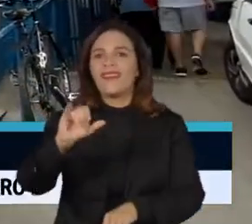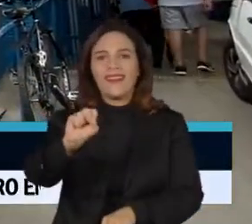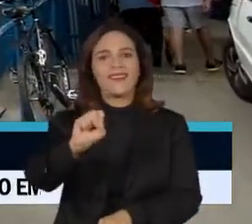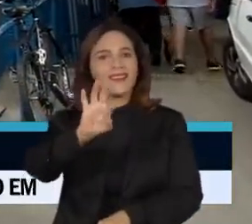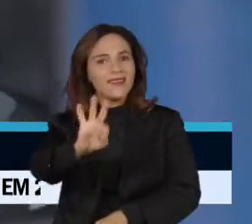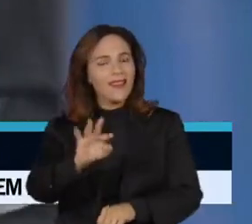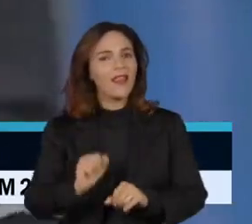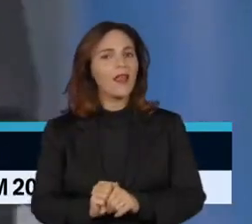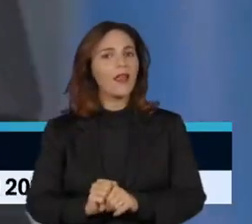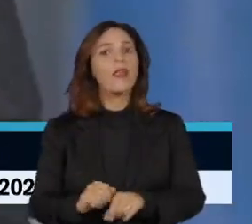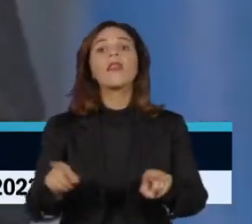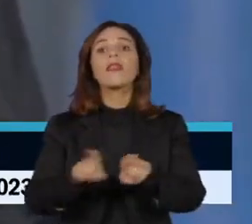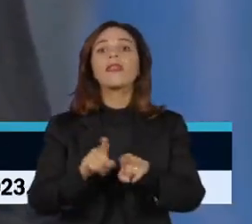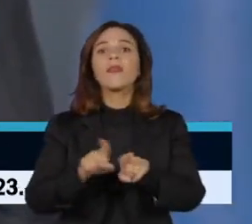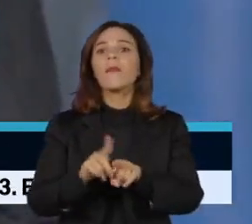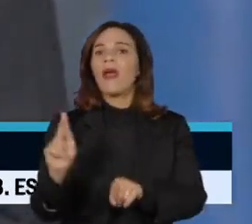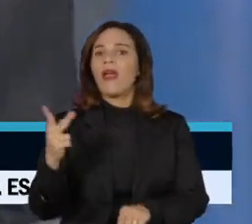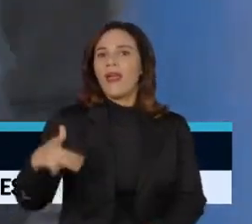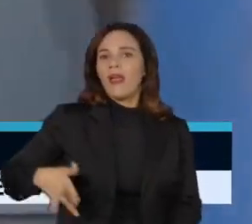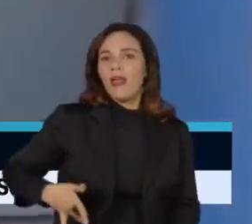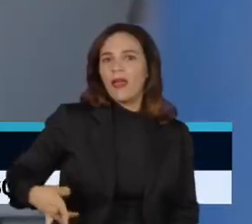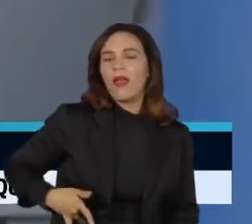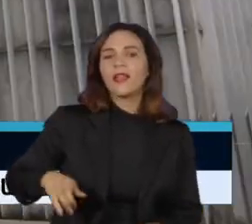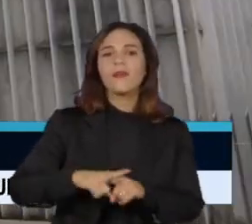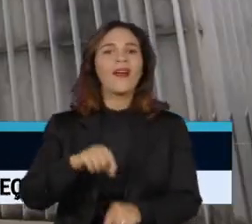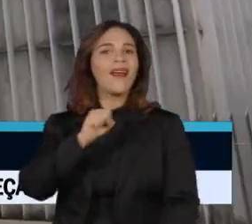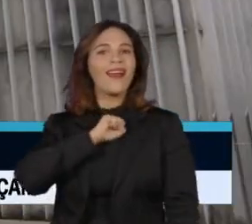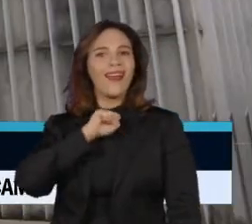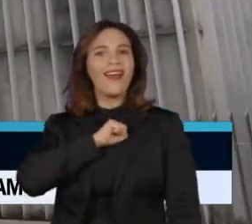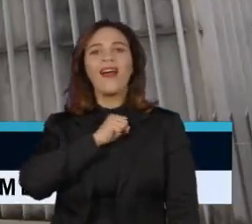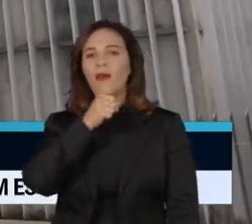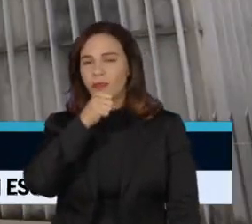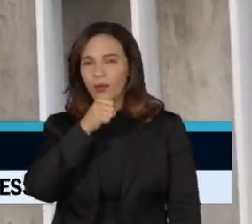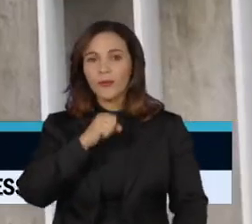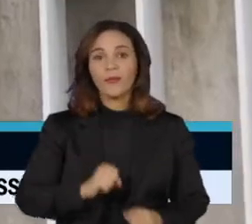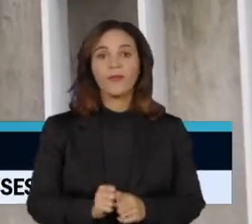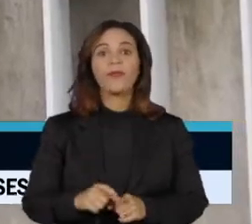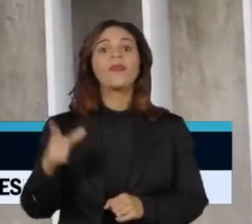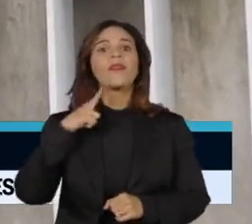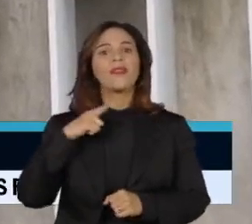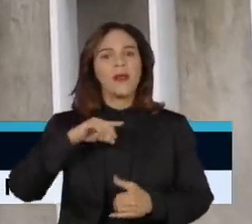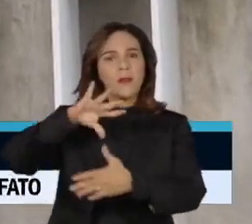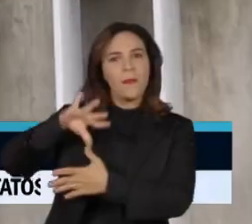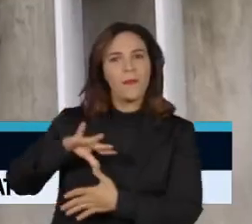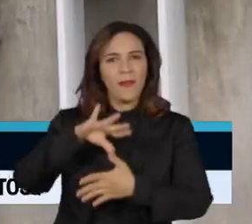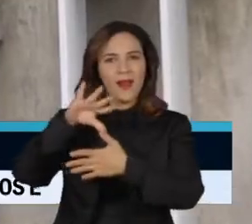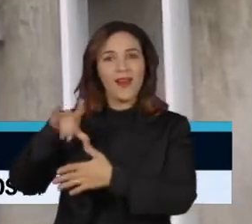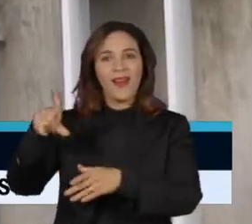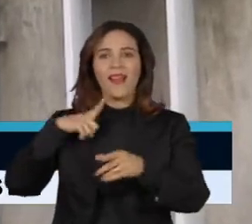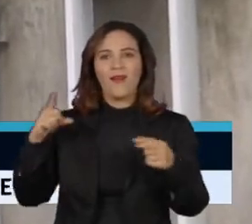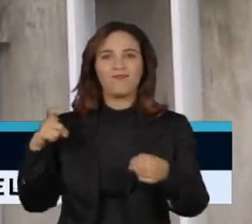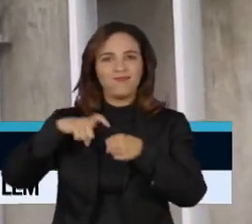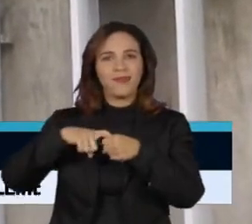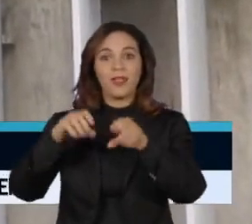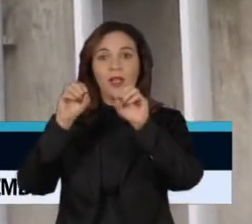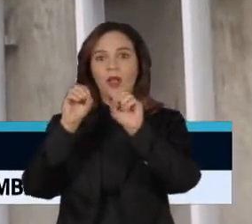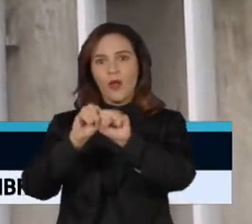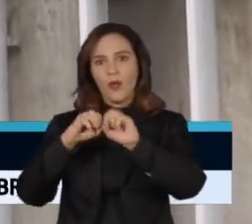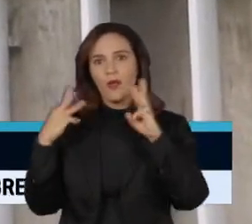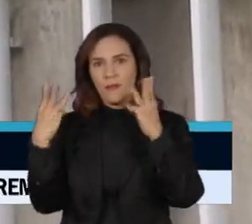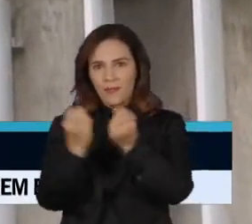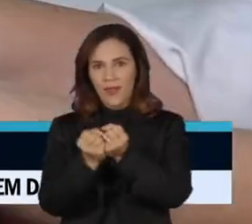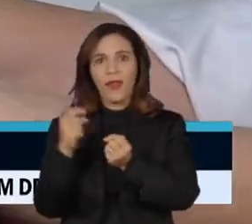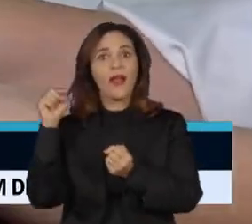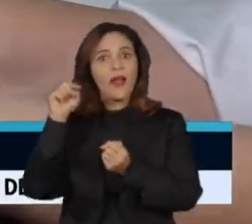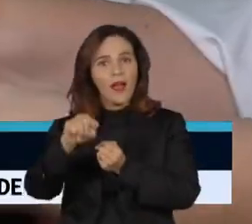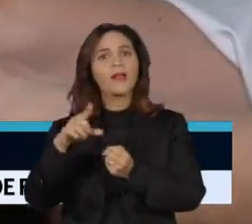transmissíveis, além de hepatites virais e tuberculose. A Organização Pan-Americana para a Saúde, braço da OMS, Organização Mundial